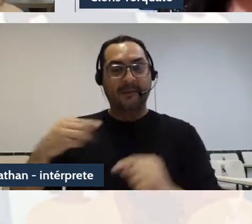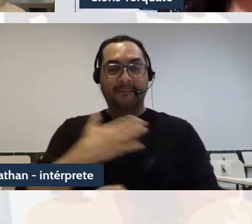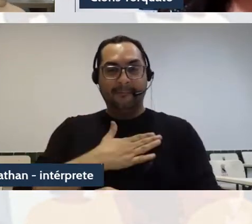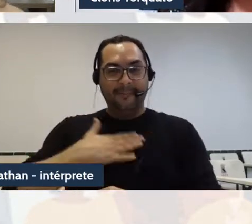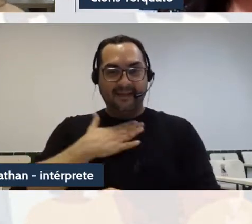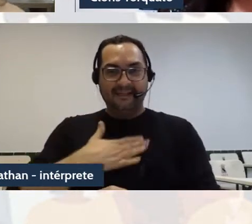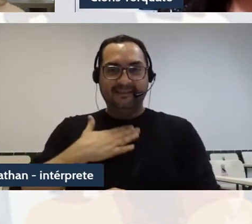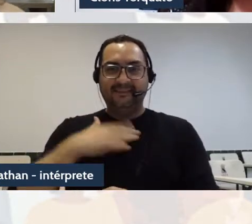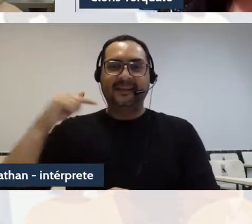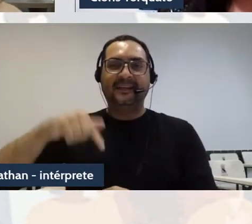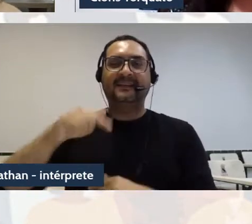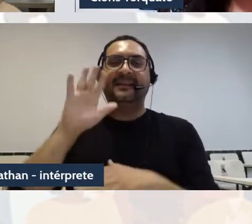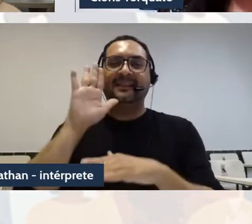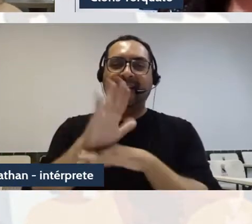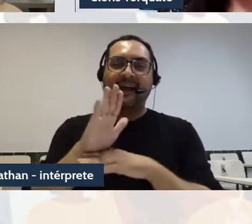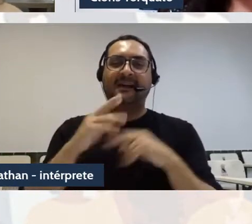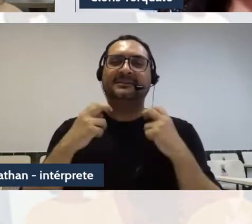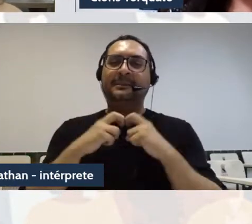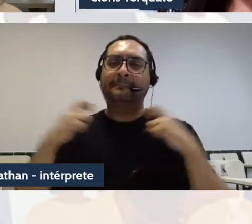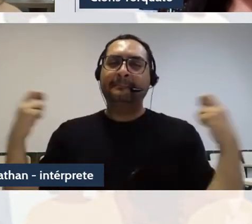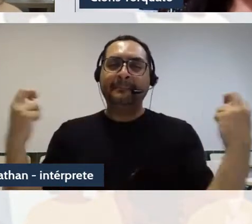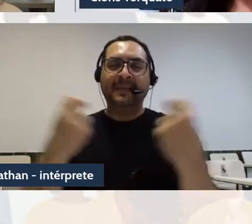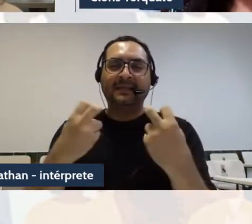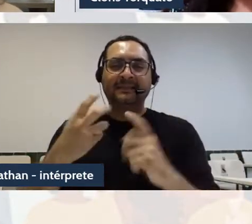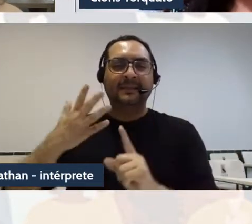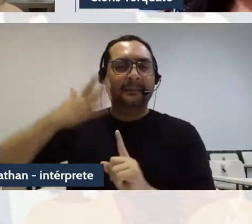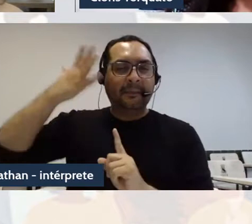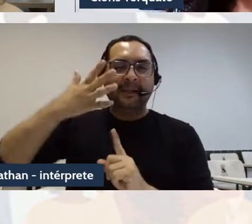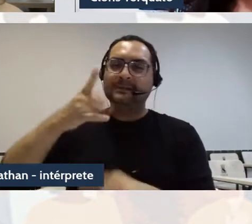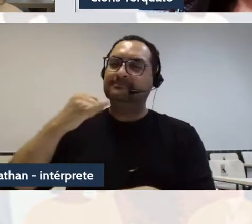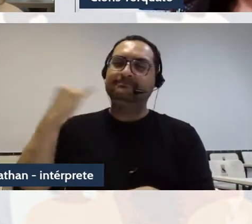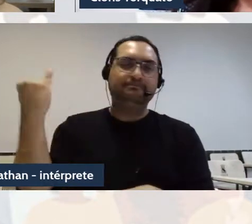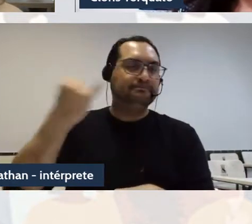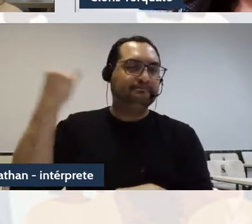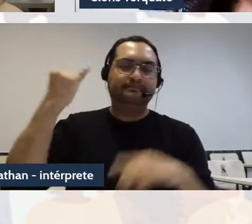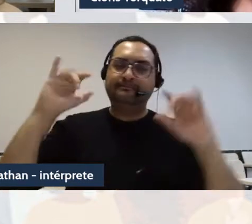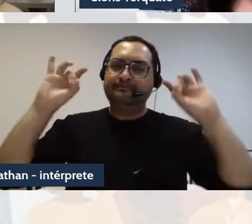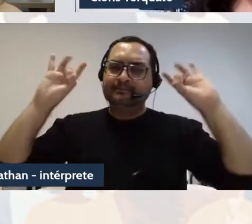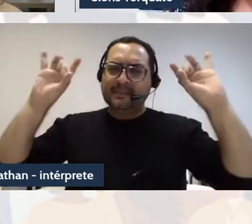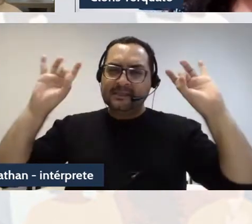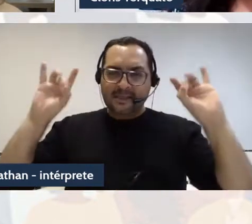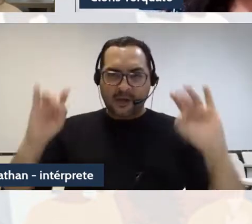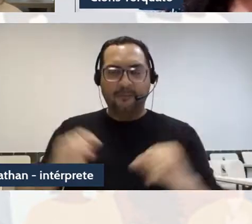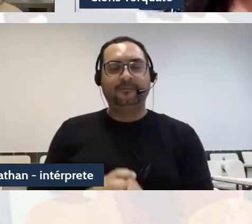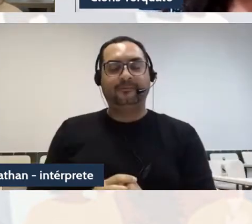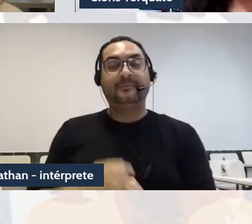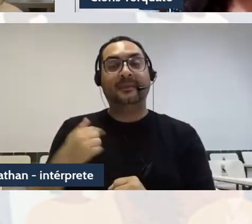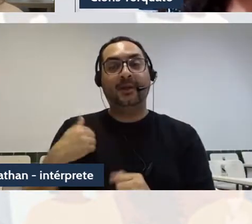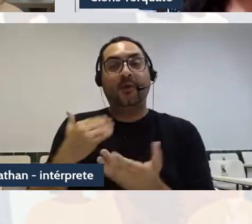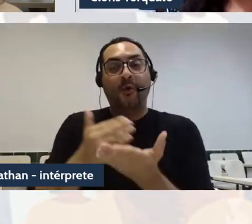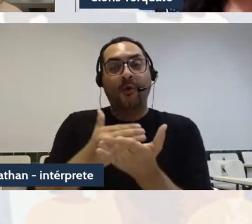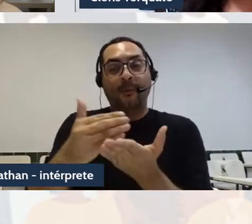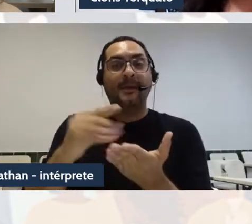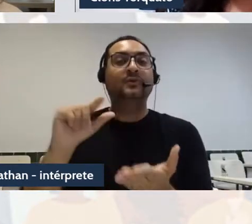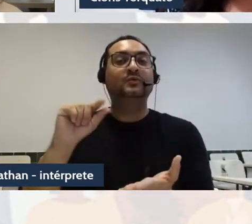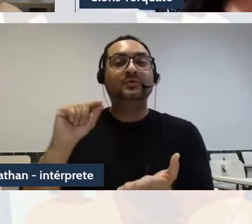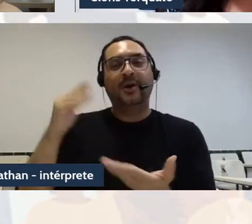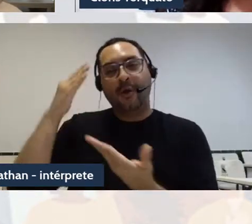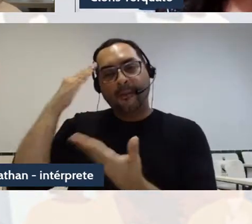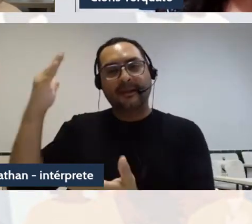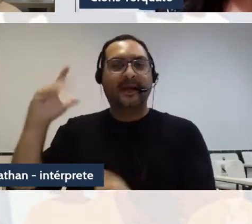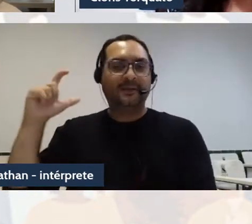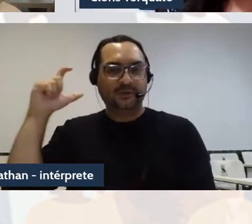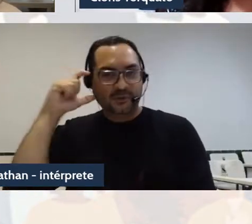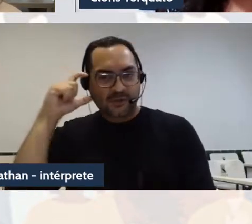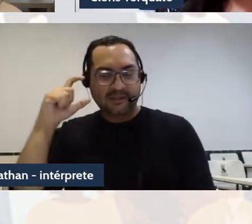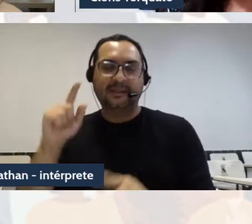Thank you. Queria começar agradecendo ao Jonathan e à